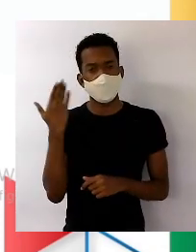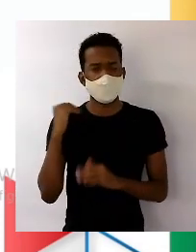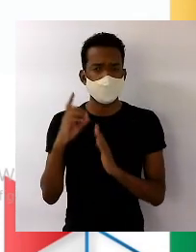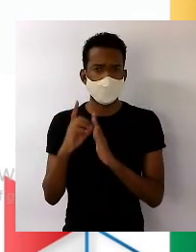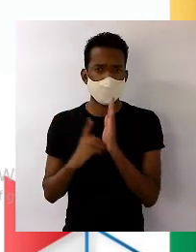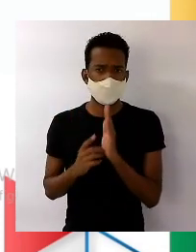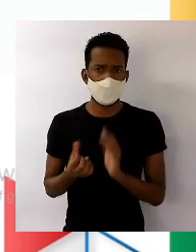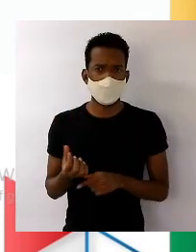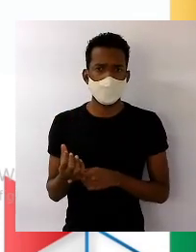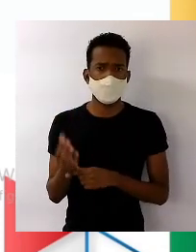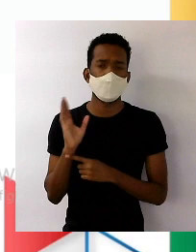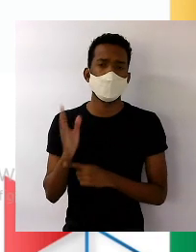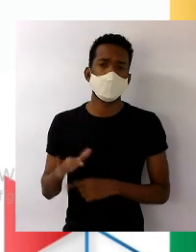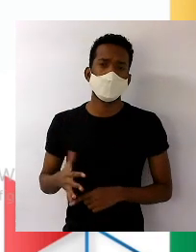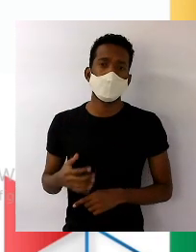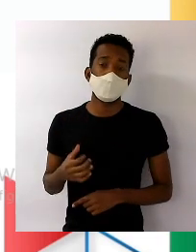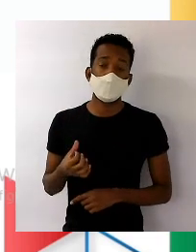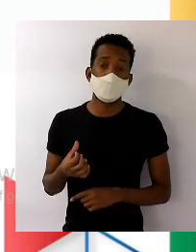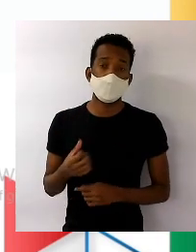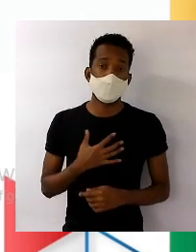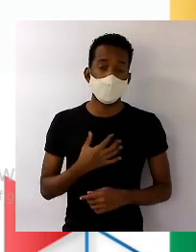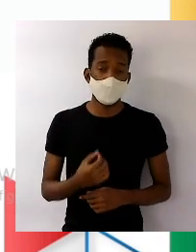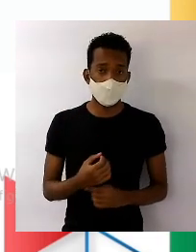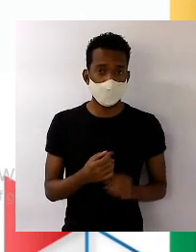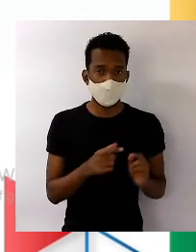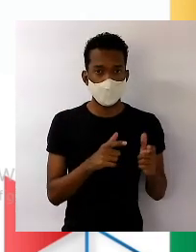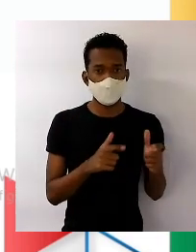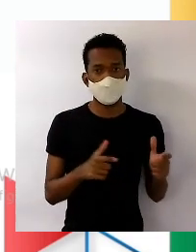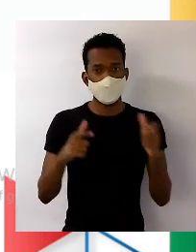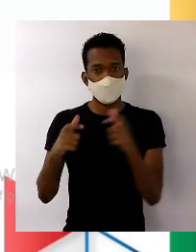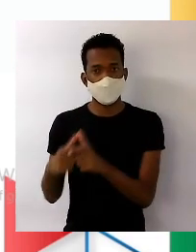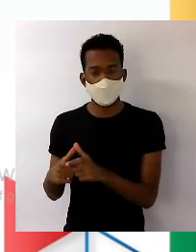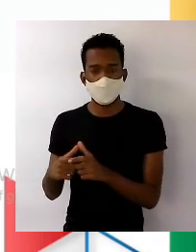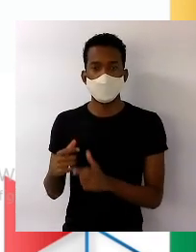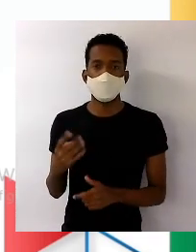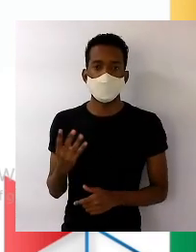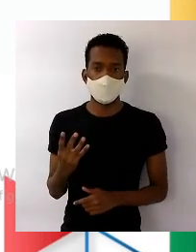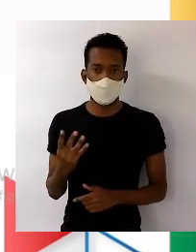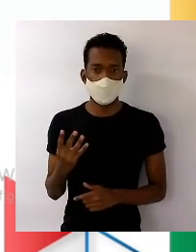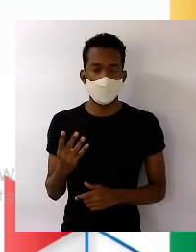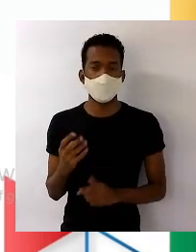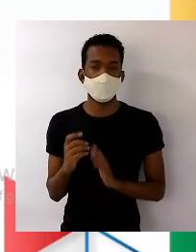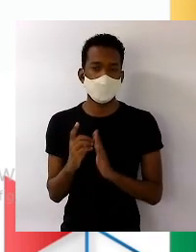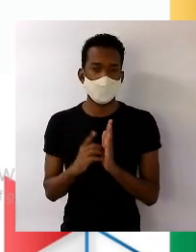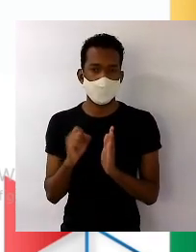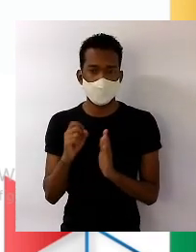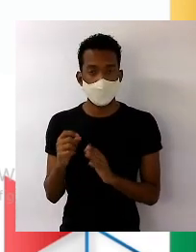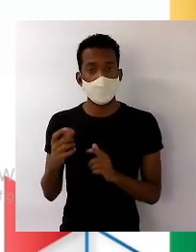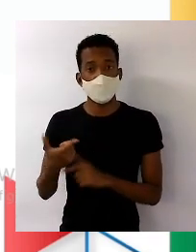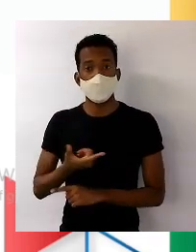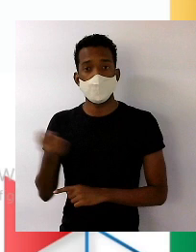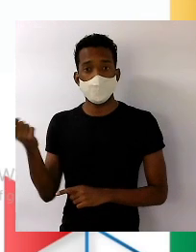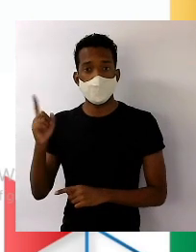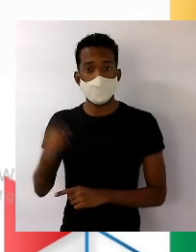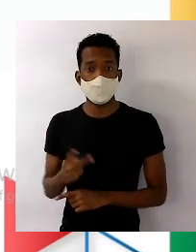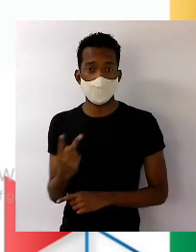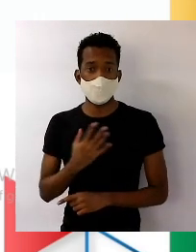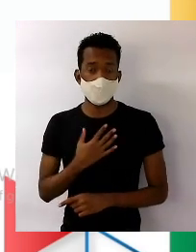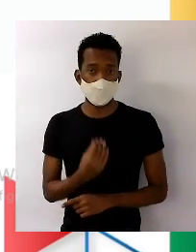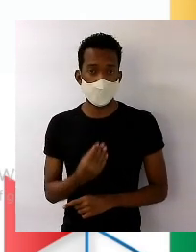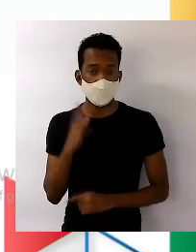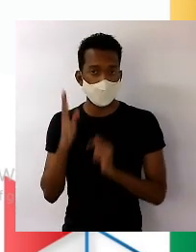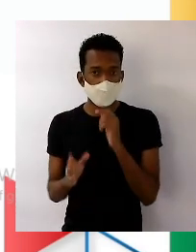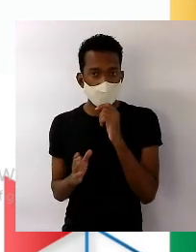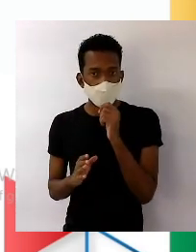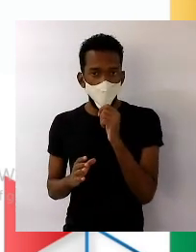a mulher tinha em média 6 filhos. Já na de 80, baixou para 4, 2.002 filhos, olha, e o